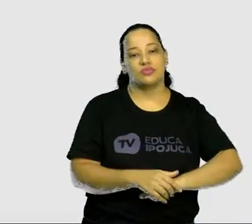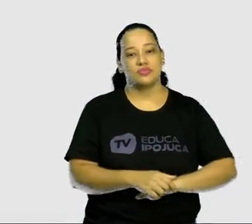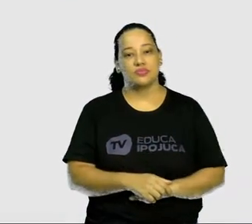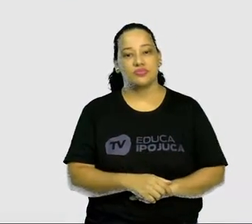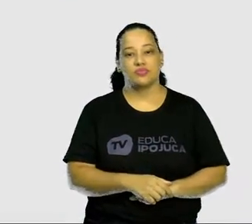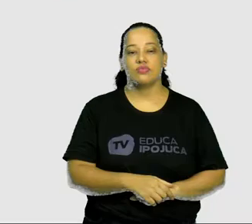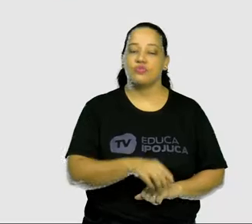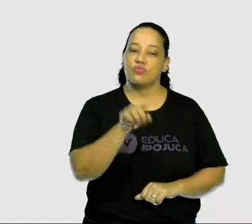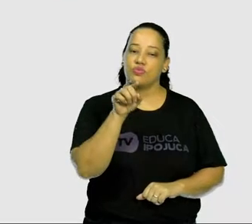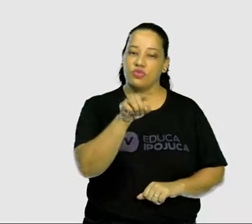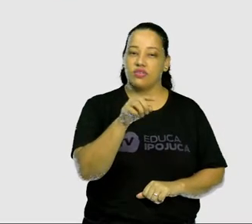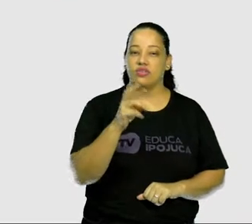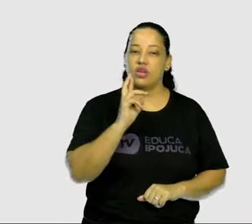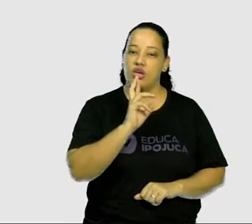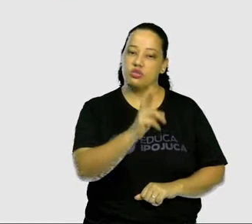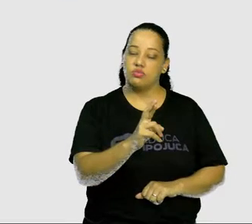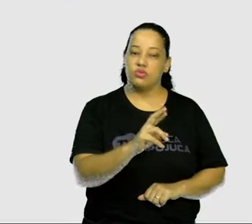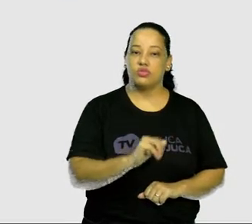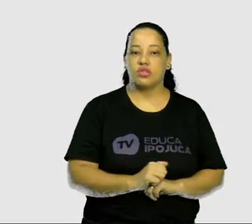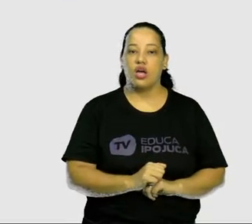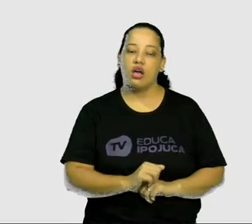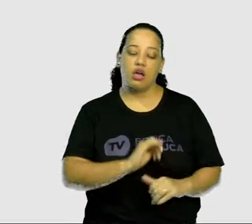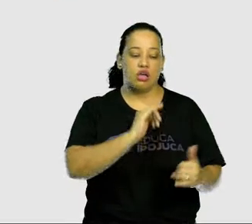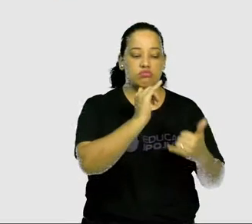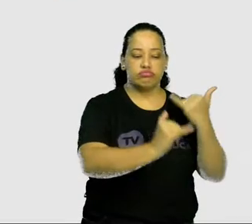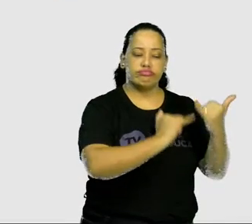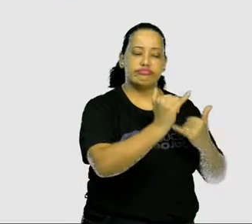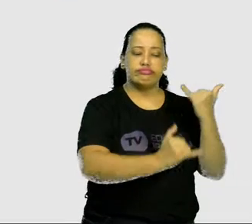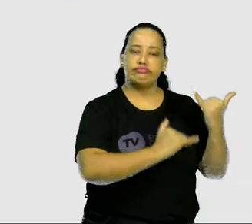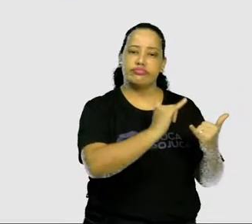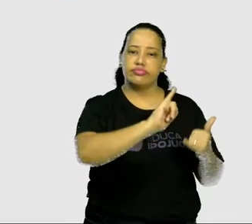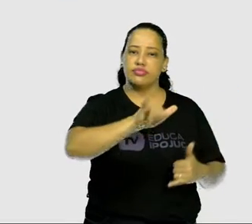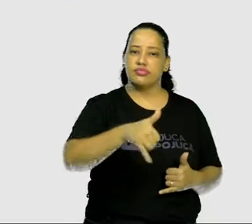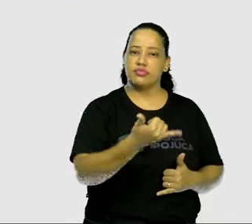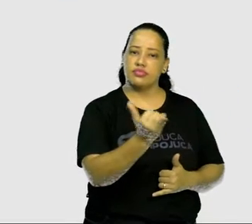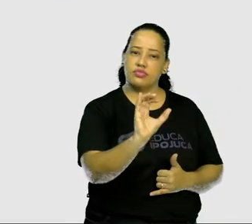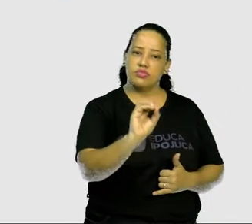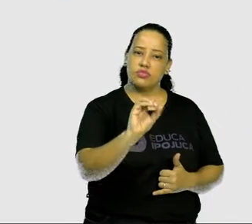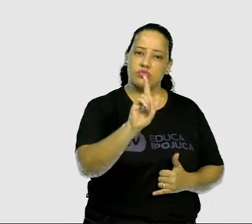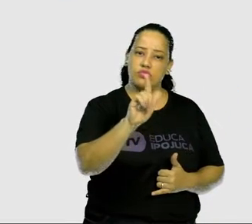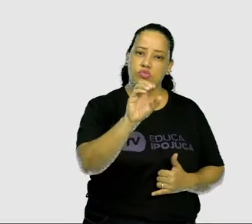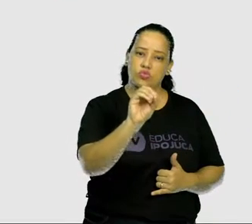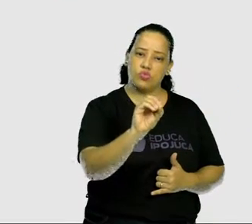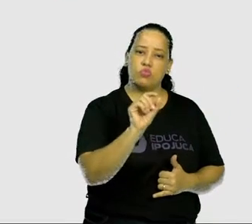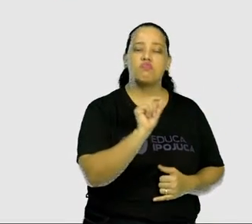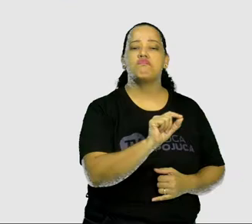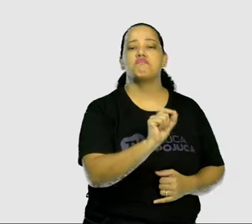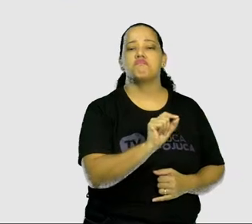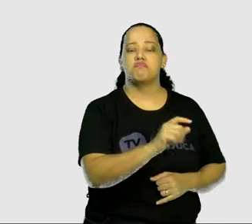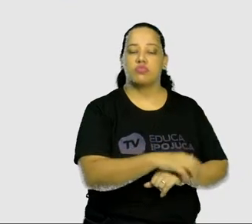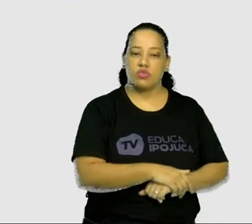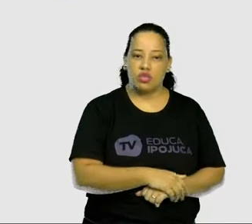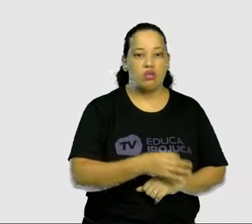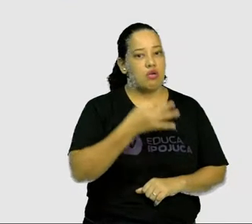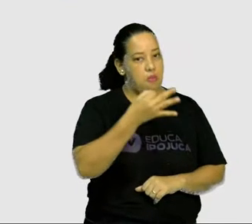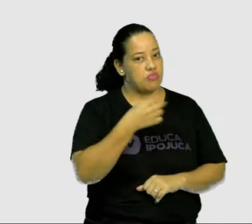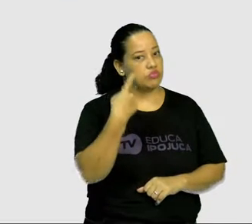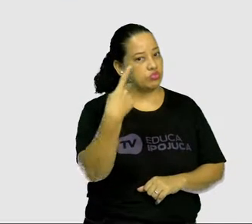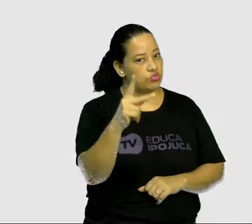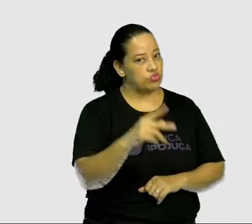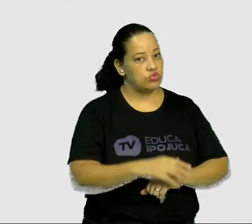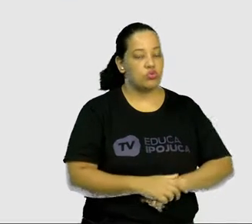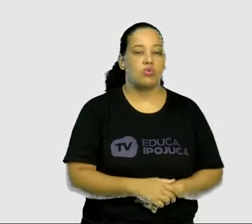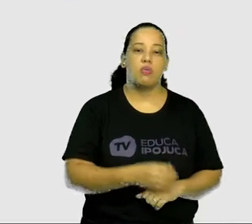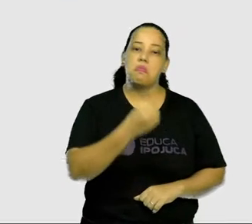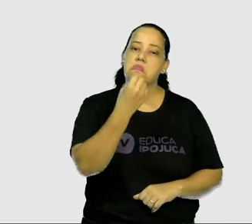responda com suas palavras o que é jogo. O jogo é uma atividade física e também uma atividade mental que favorece a